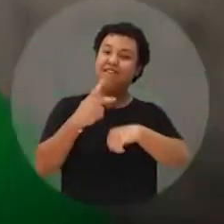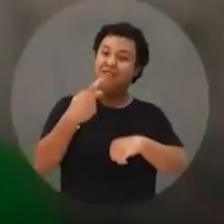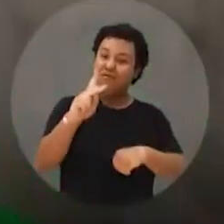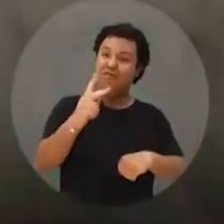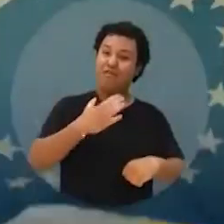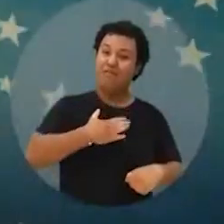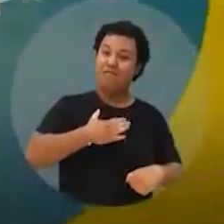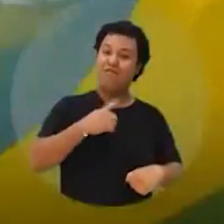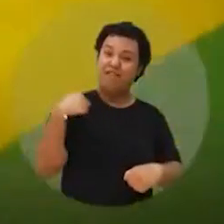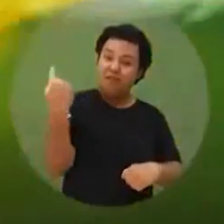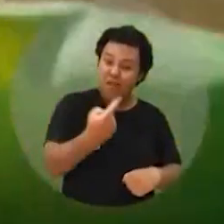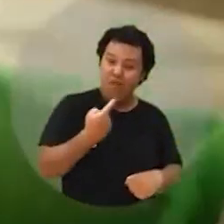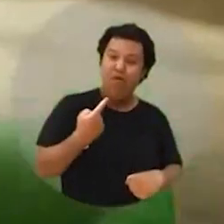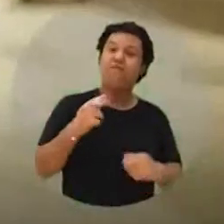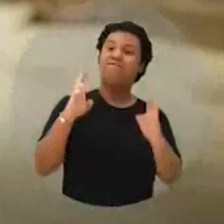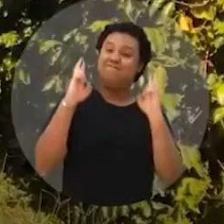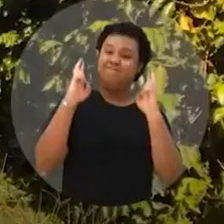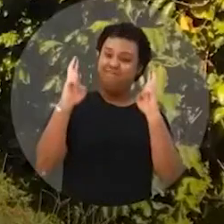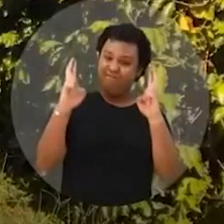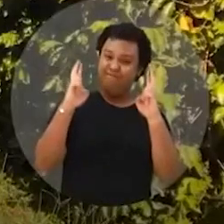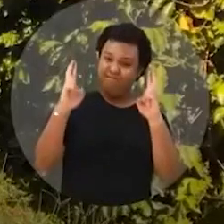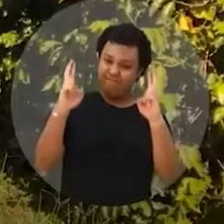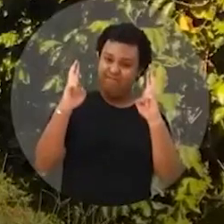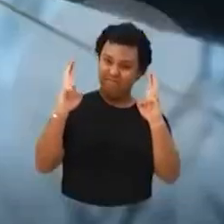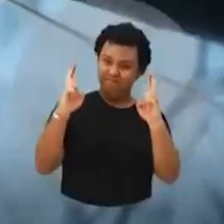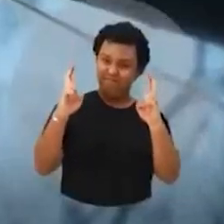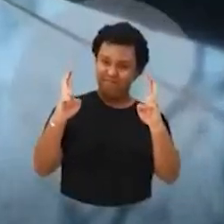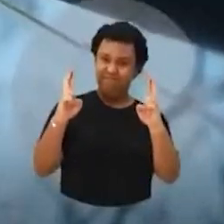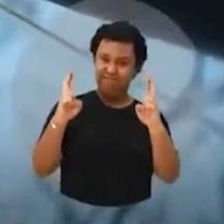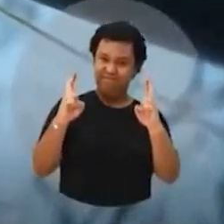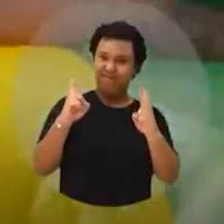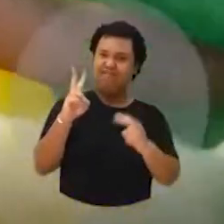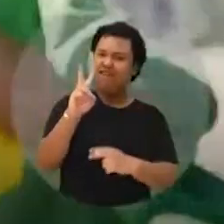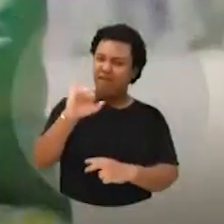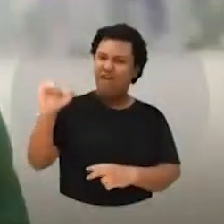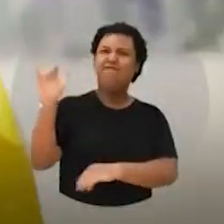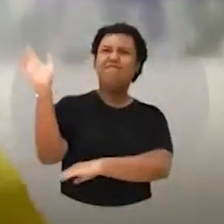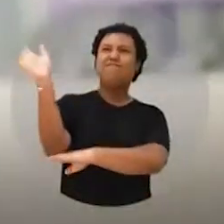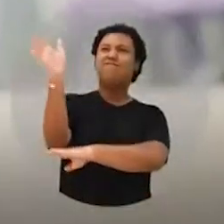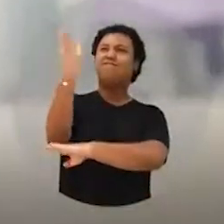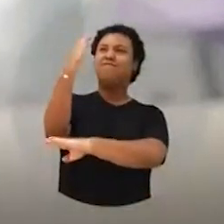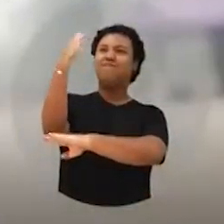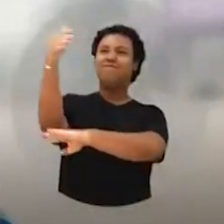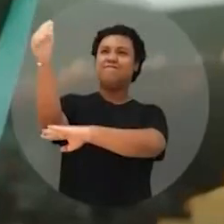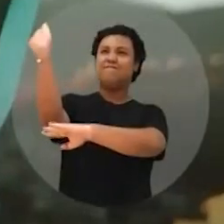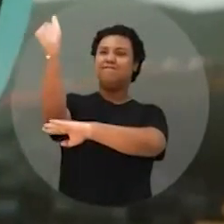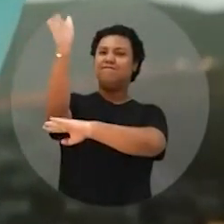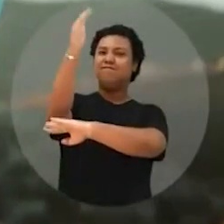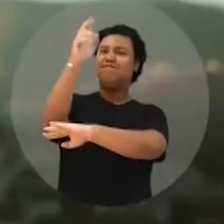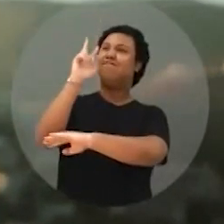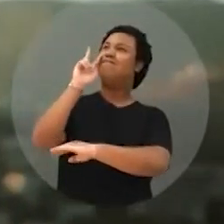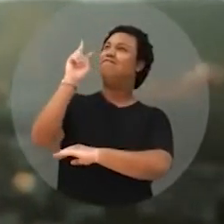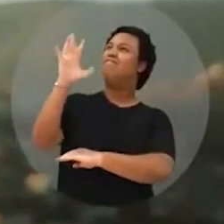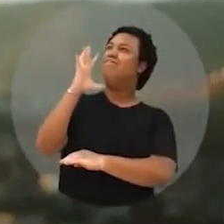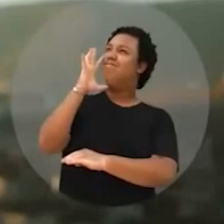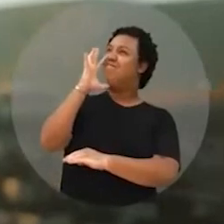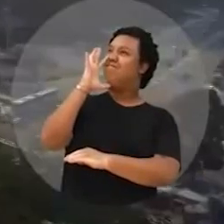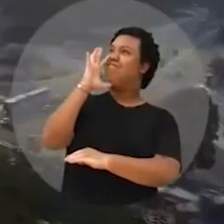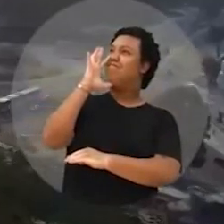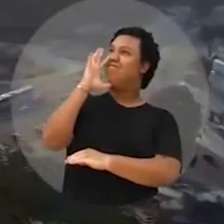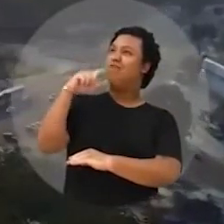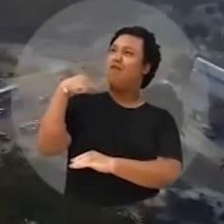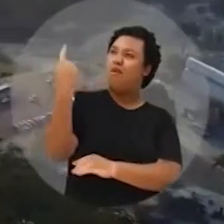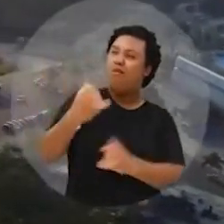Ela é minha, é sua, ela é a esperança. E vai voltar a tremular no alto, no